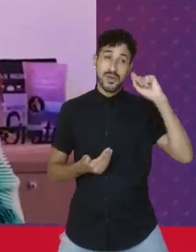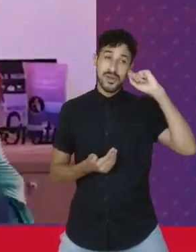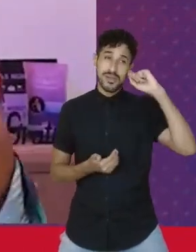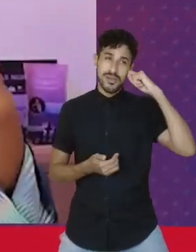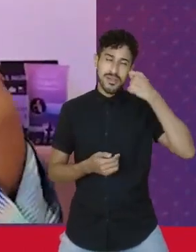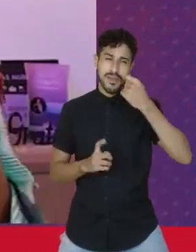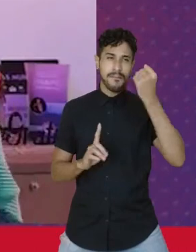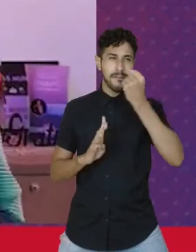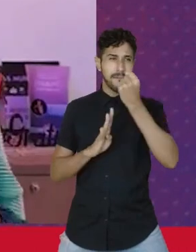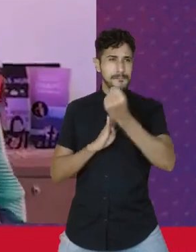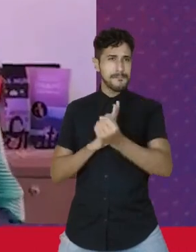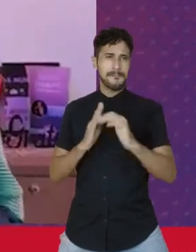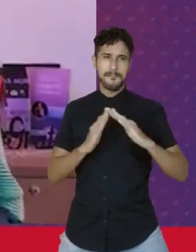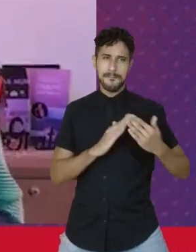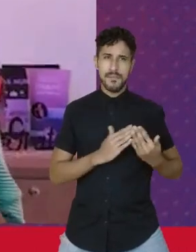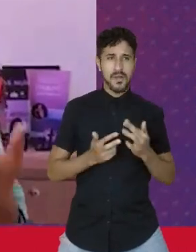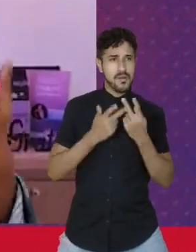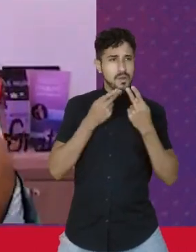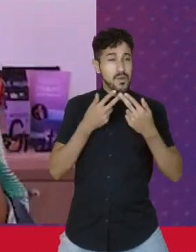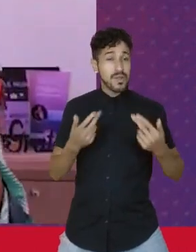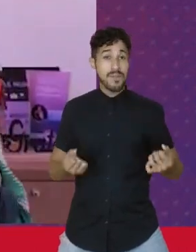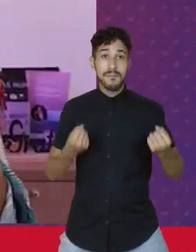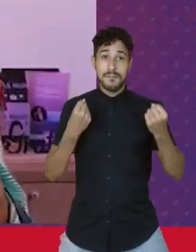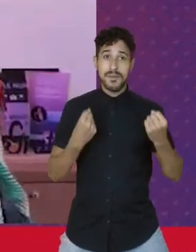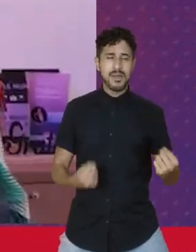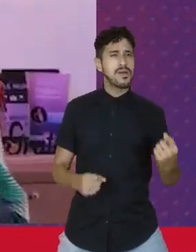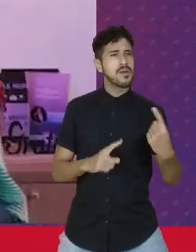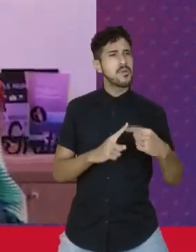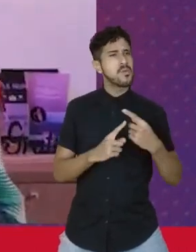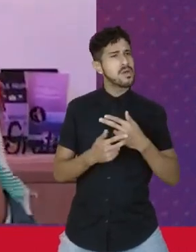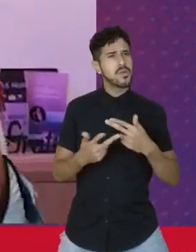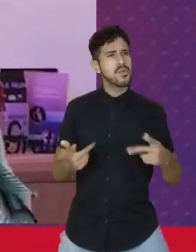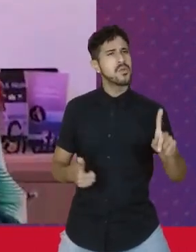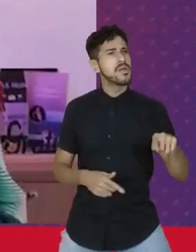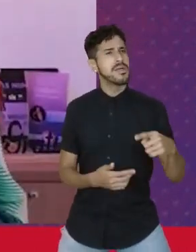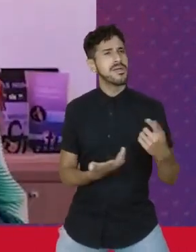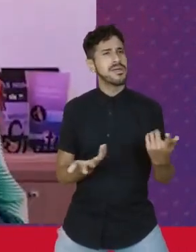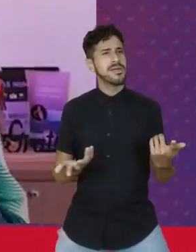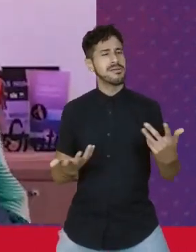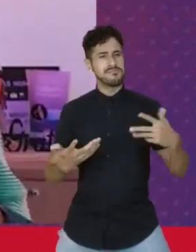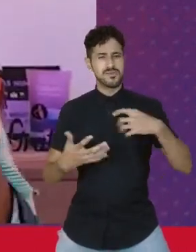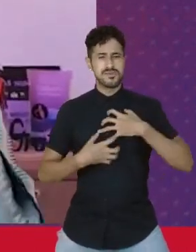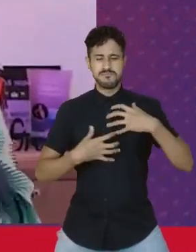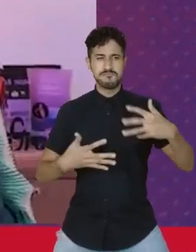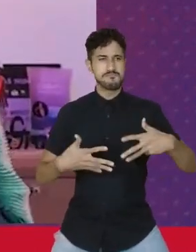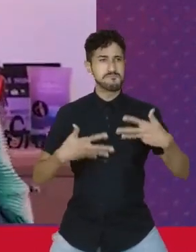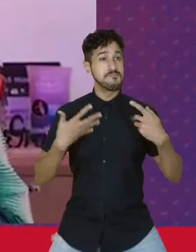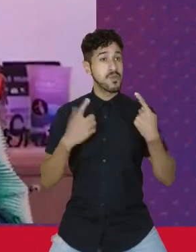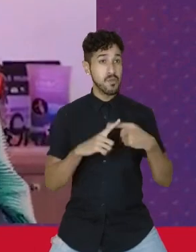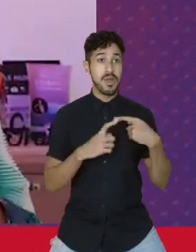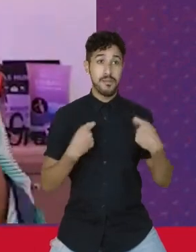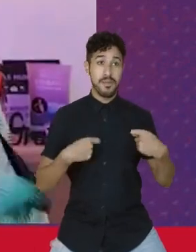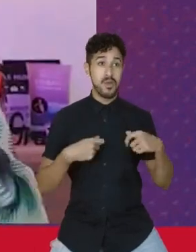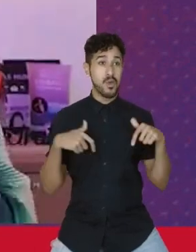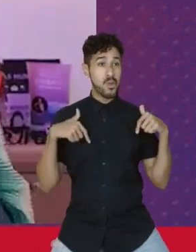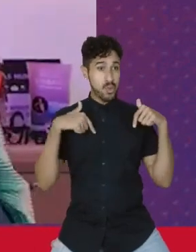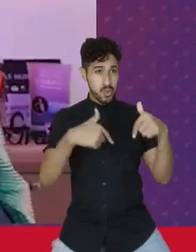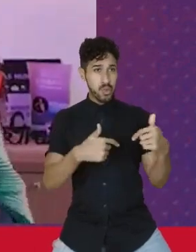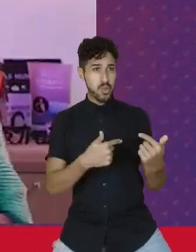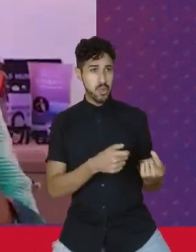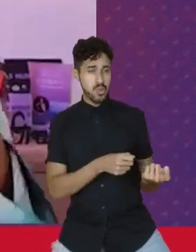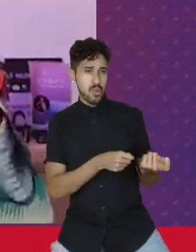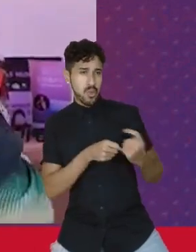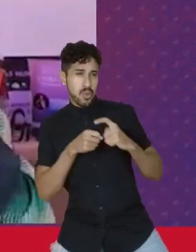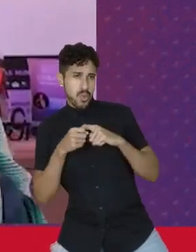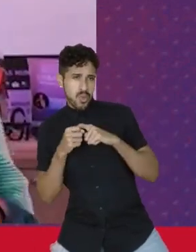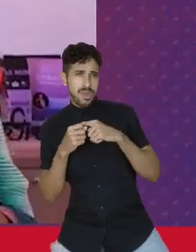periferias. Estou falando de coisas tão duras e por que essas coisas são motivação? Porque é preciso lutar para reverter